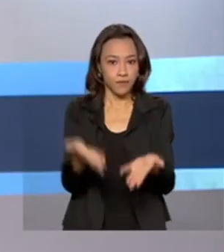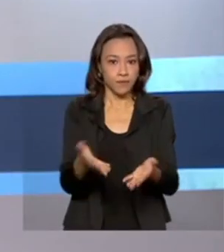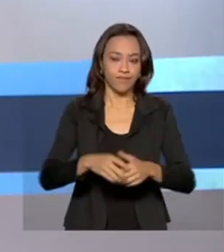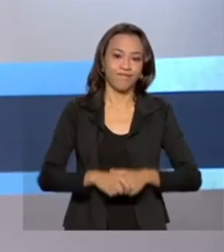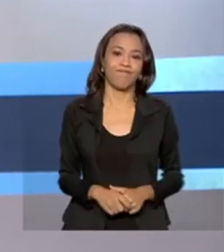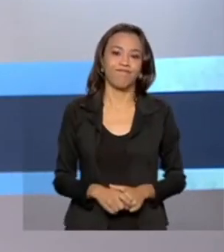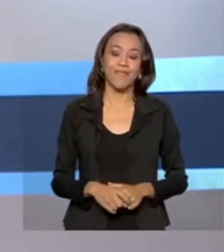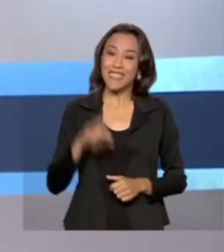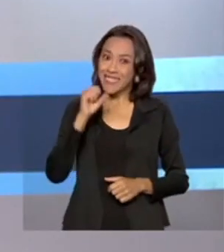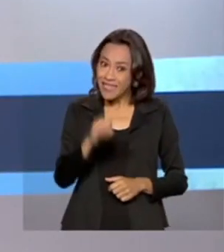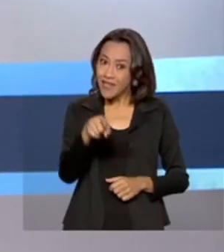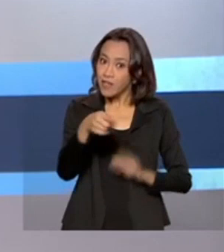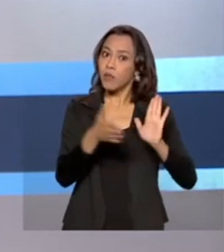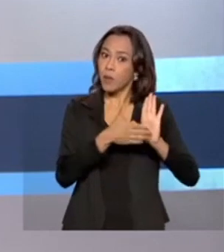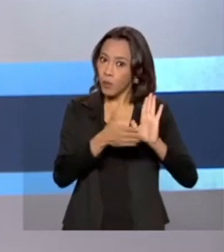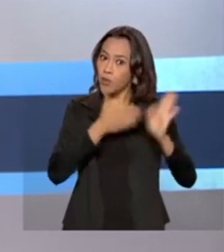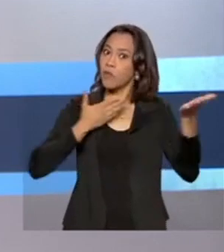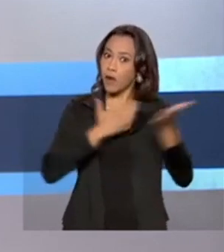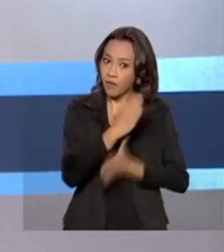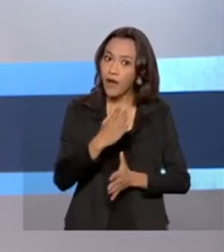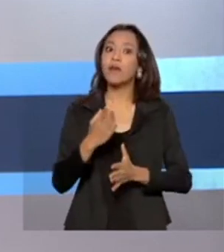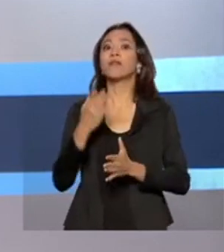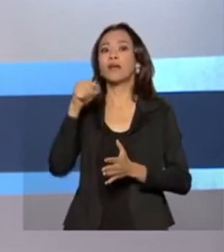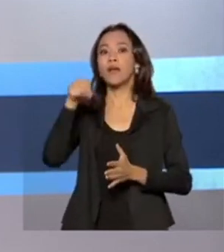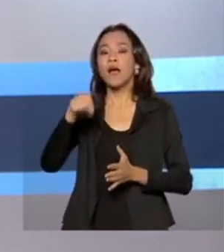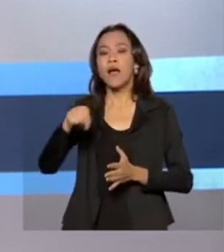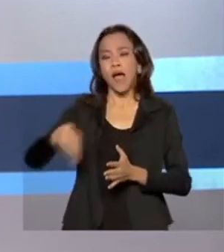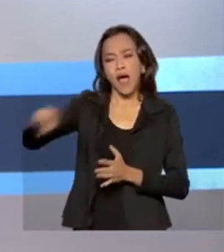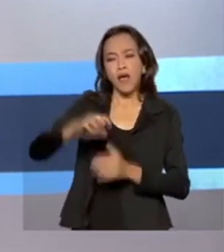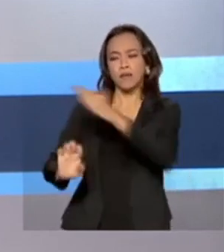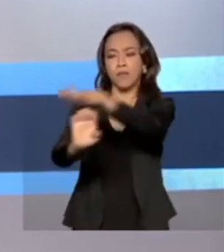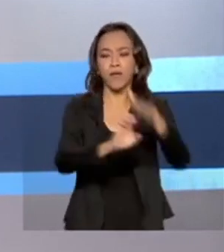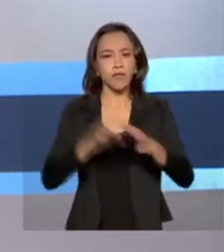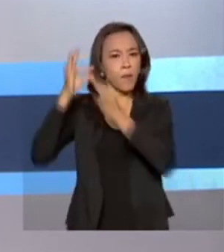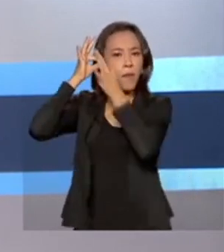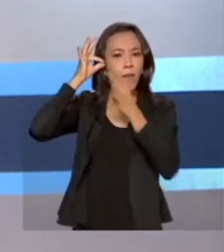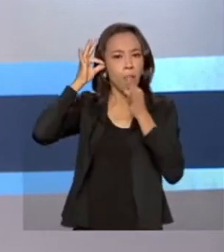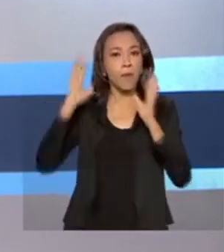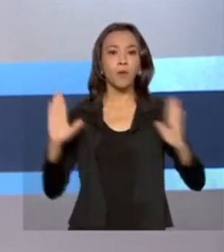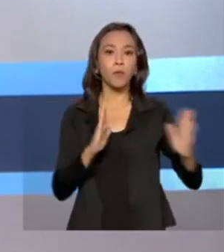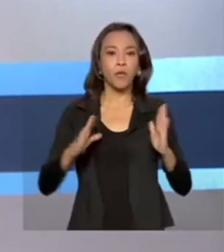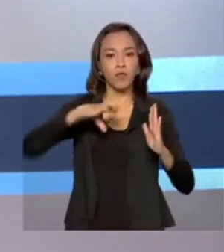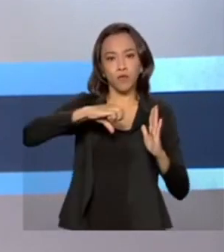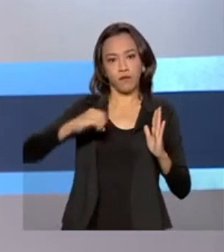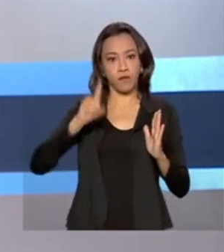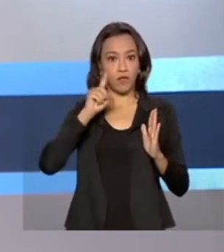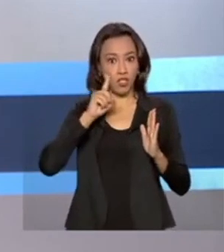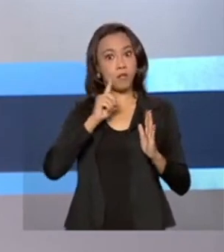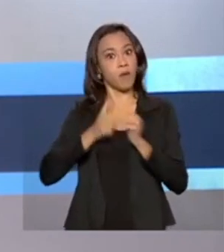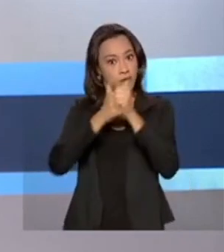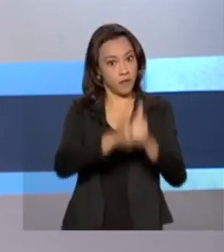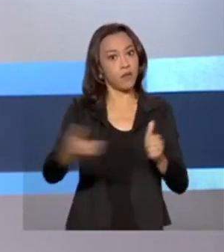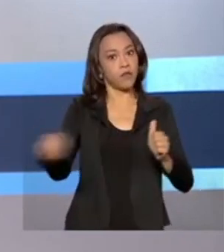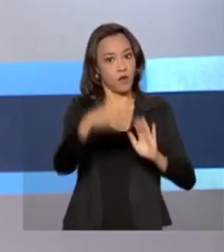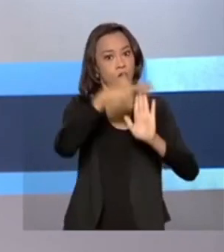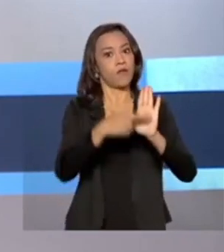Olha, se essa proposta for aprovada, as empresas que operam com telemarketing no Brasil terão 90 dias para se adequar às novas regras